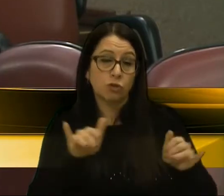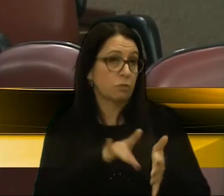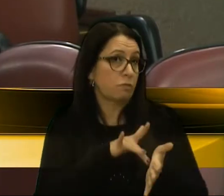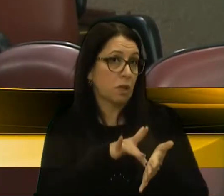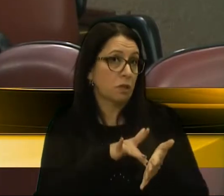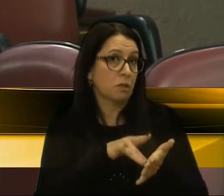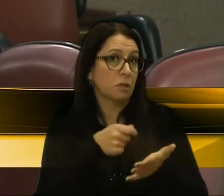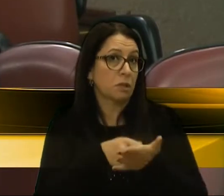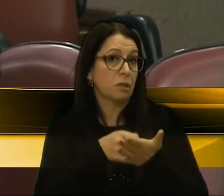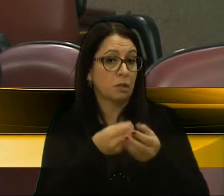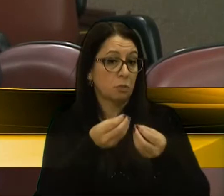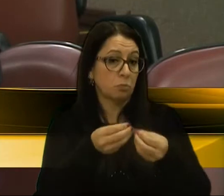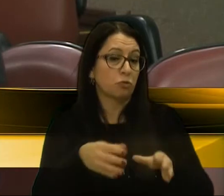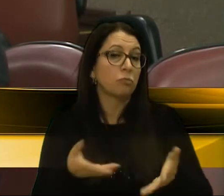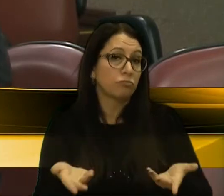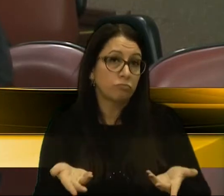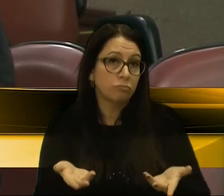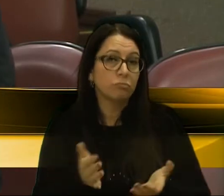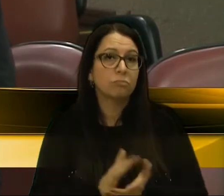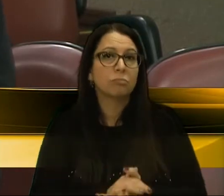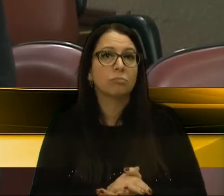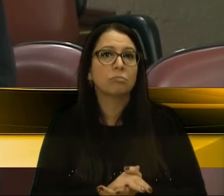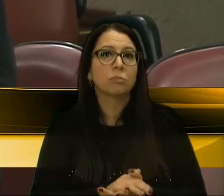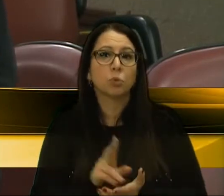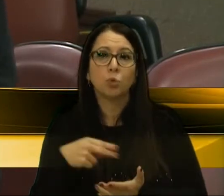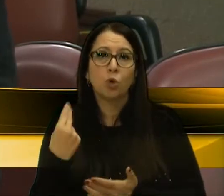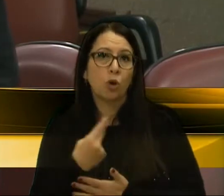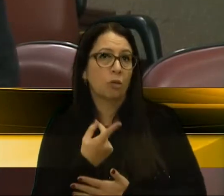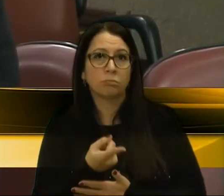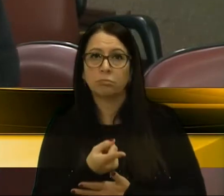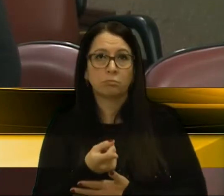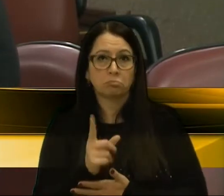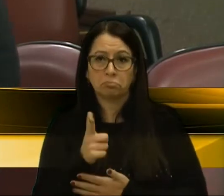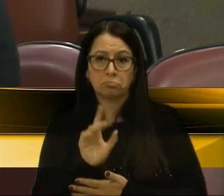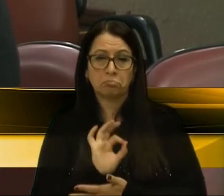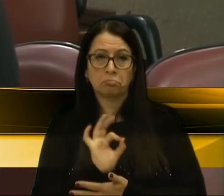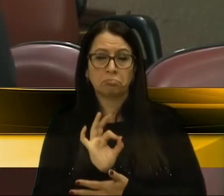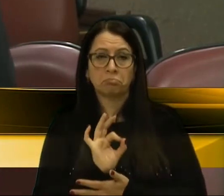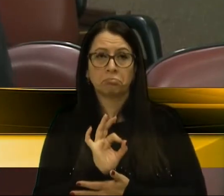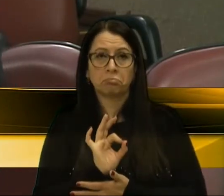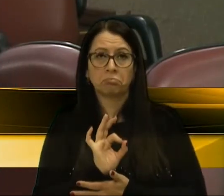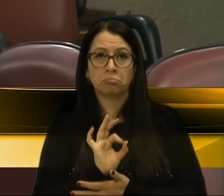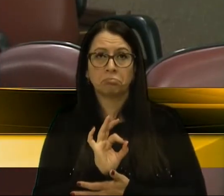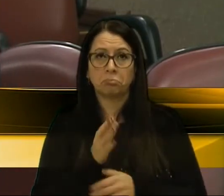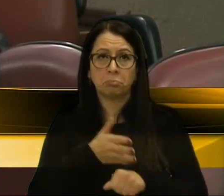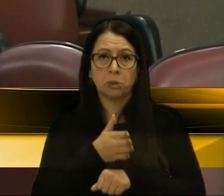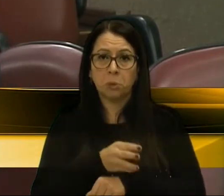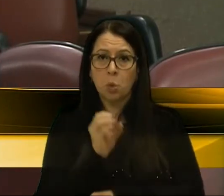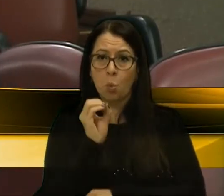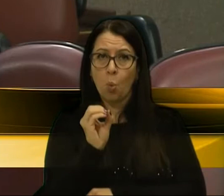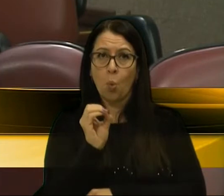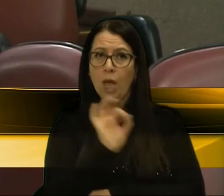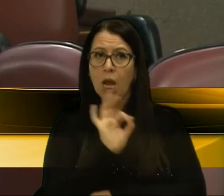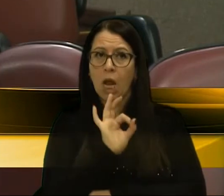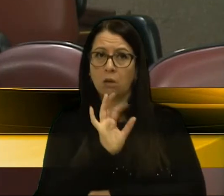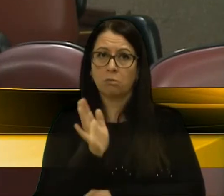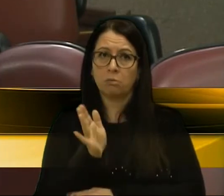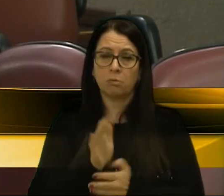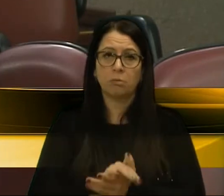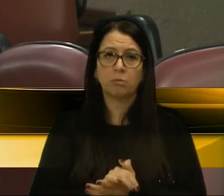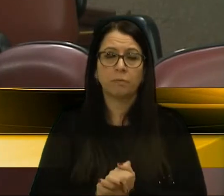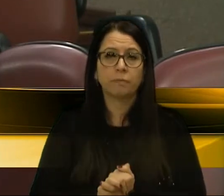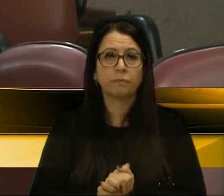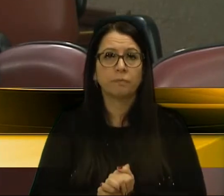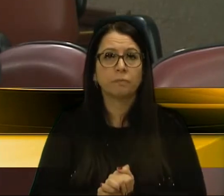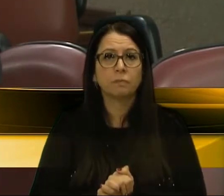tentando nos prejudicar, é quando nós, efetivamente, não temos participação zero, né, nenhuma, né, do